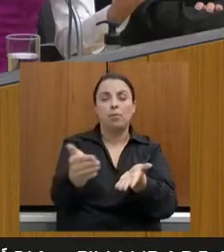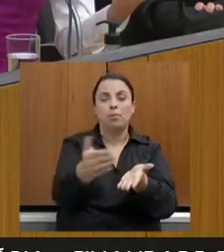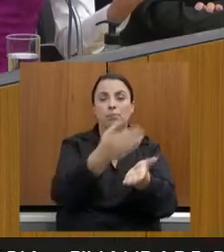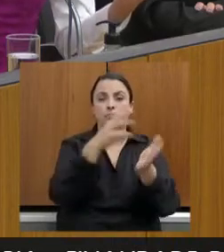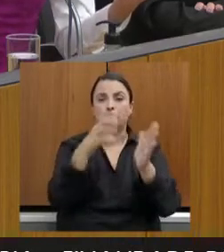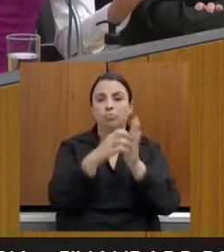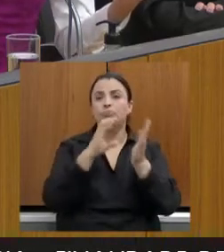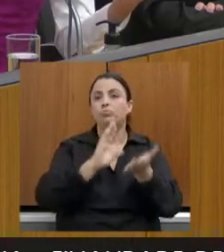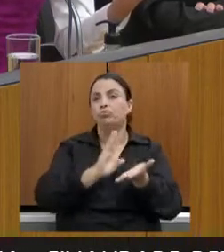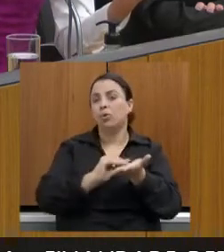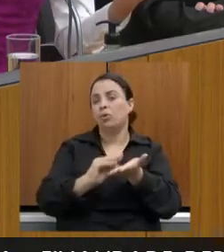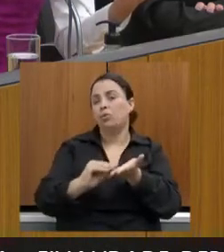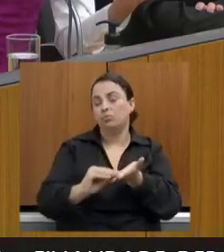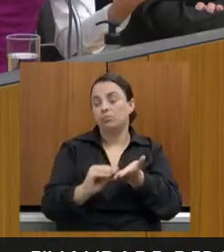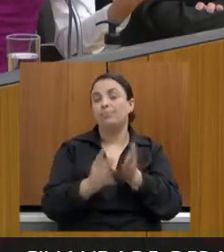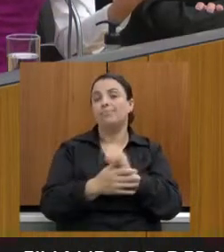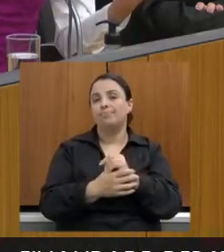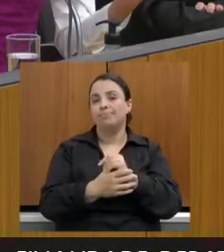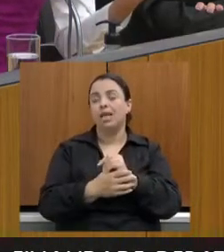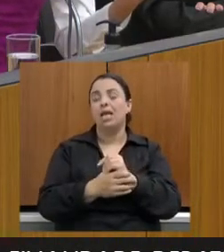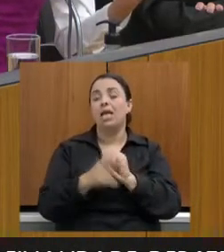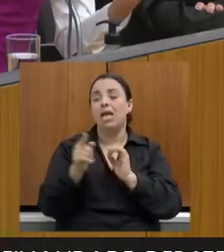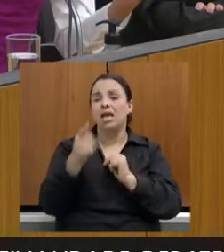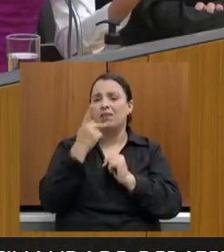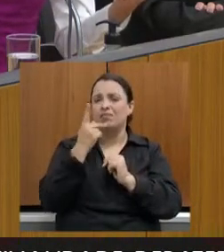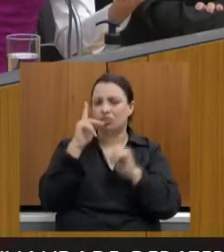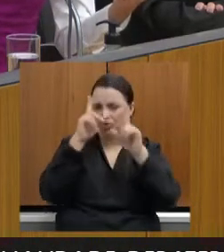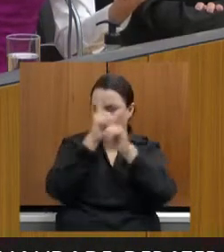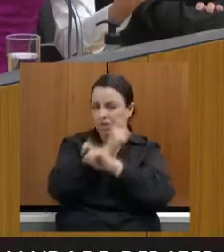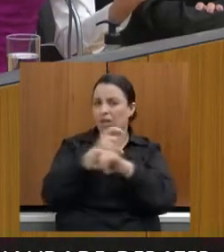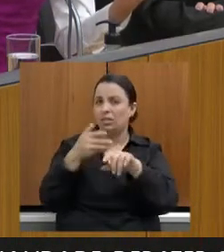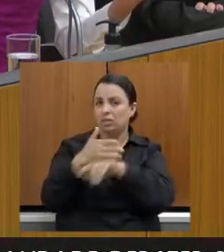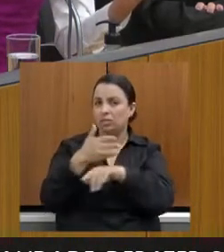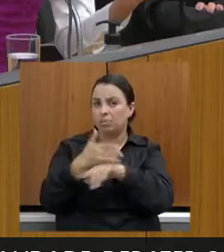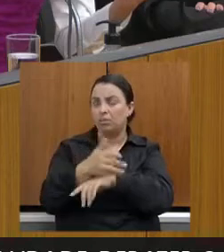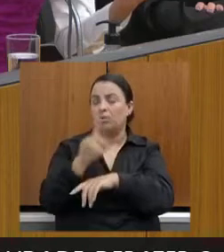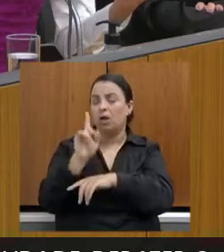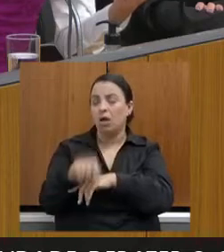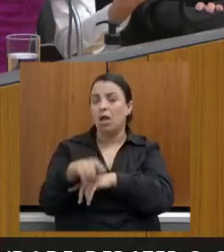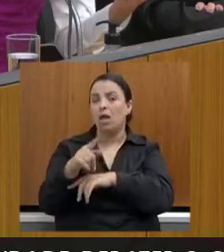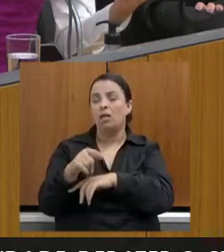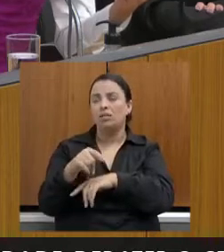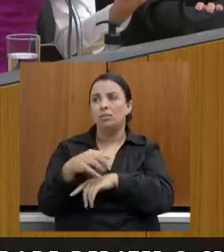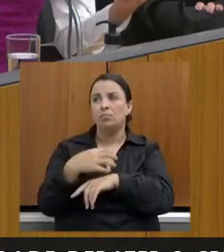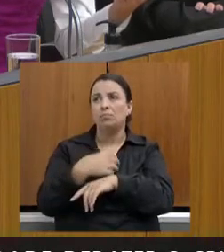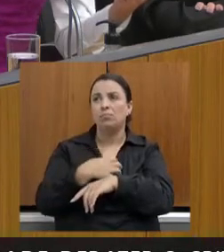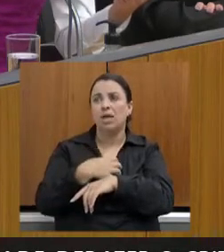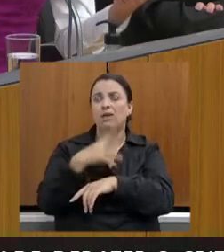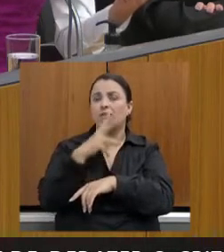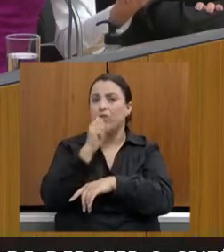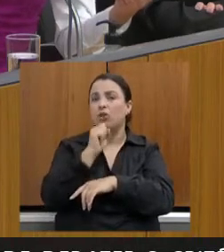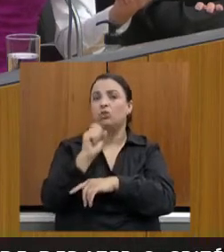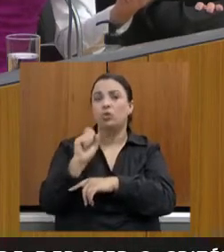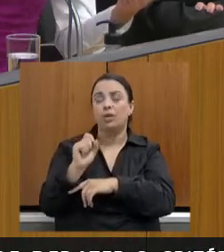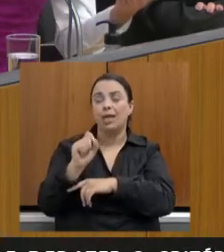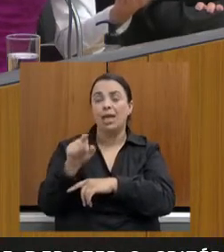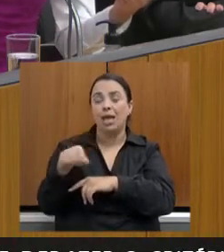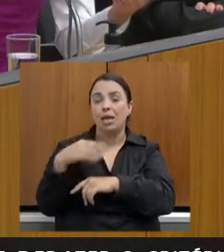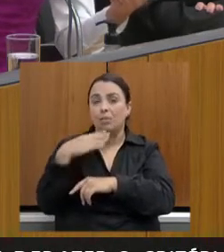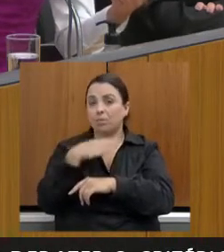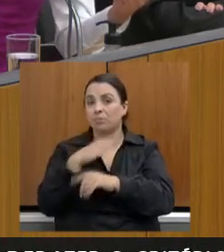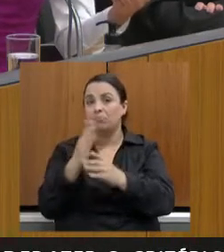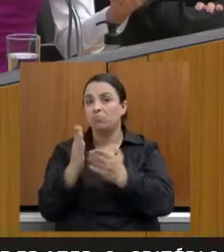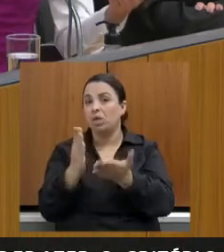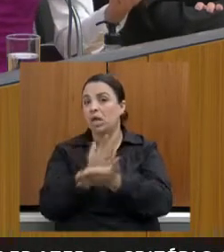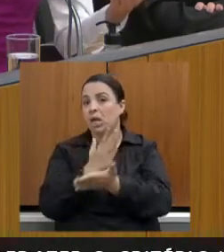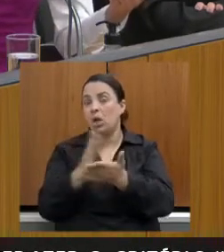relataram dificuldade nessa participação, o que foi mais marcante é a questão de perceber que, infelizmente, algumas gestões